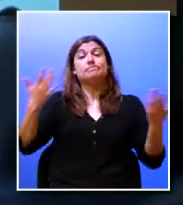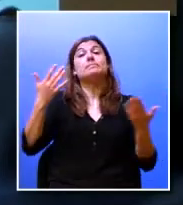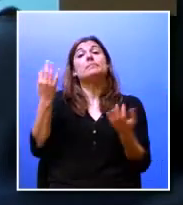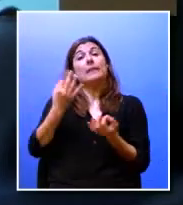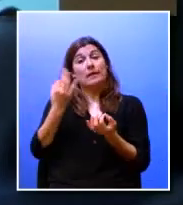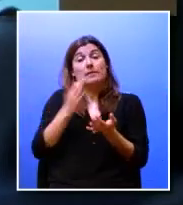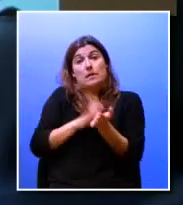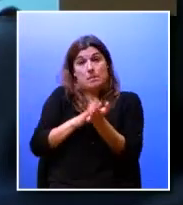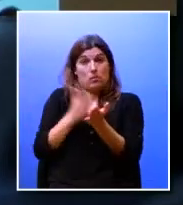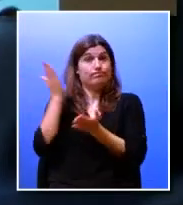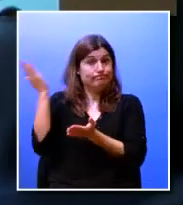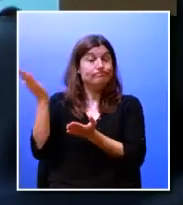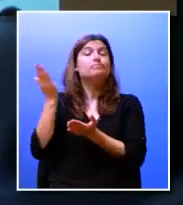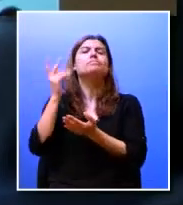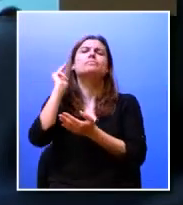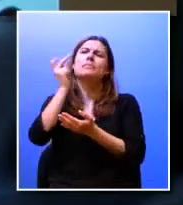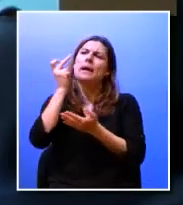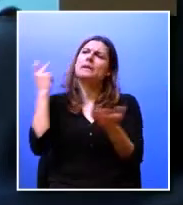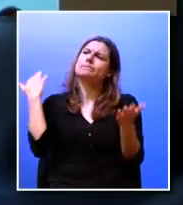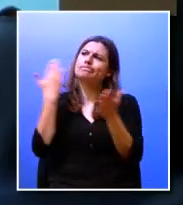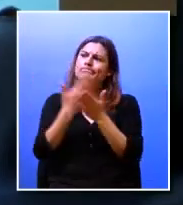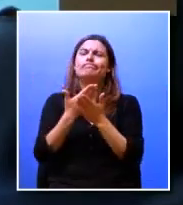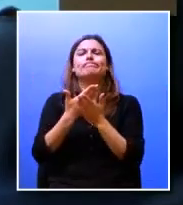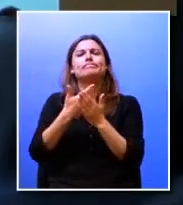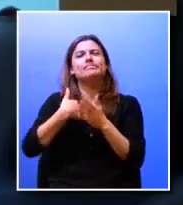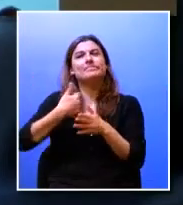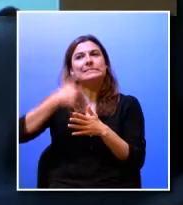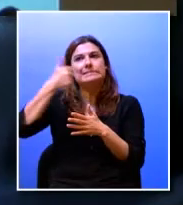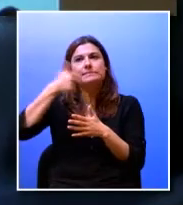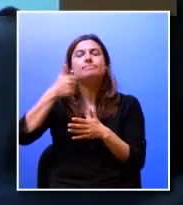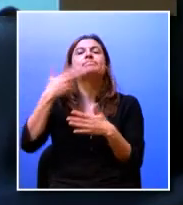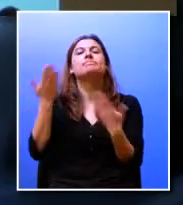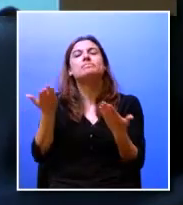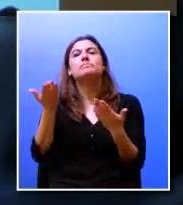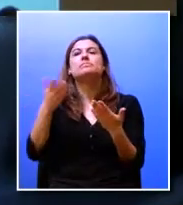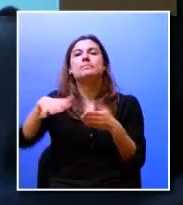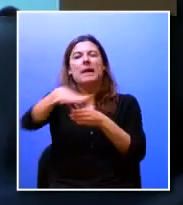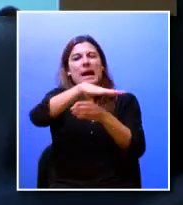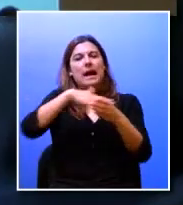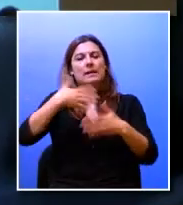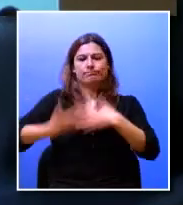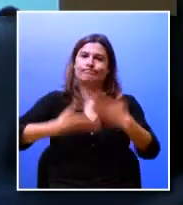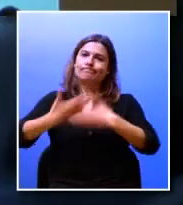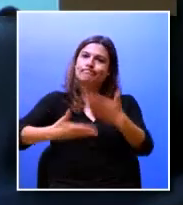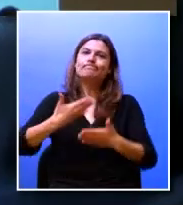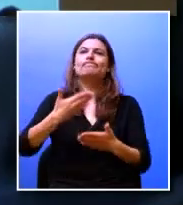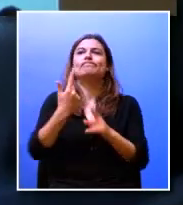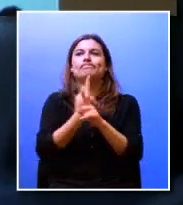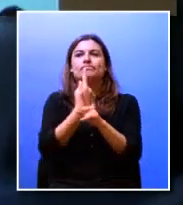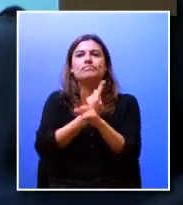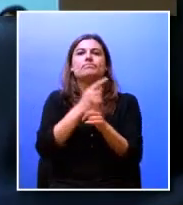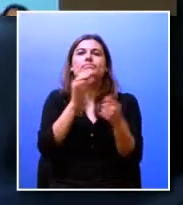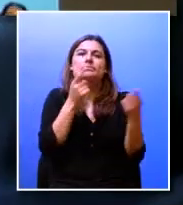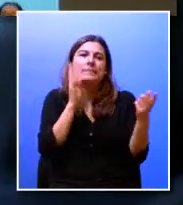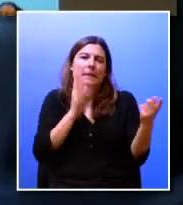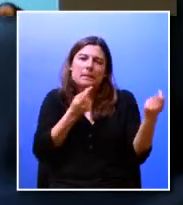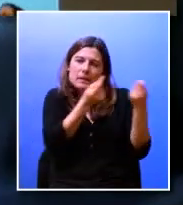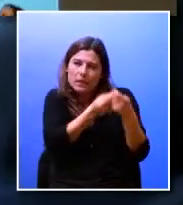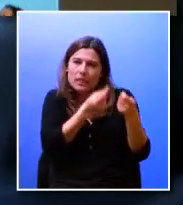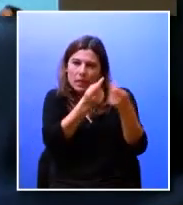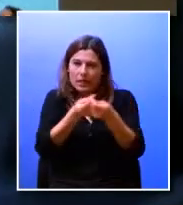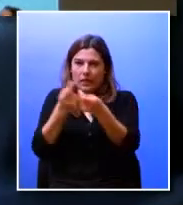procurado ao longo dos anos trabalhar muito esta dinâmica e estas questões da proximidade